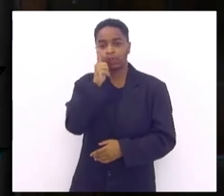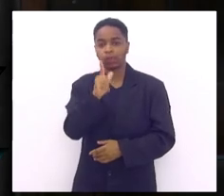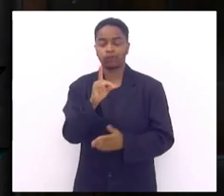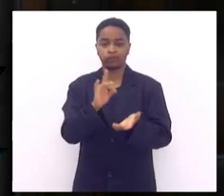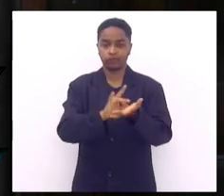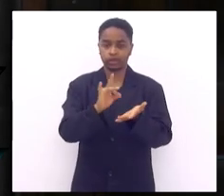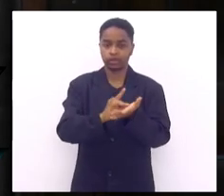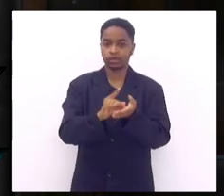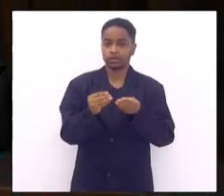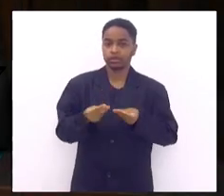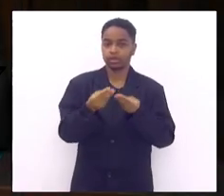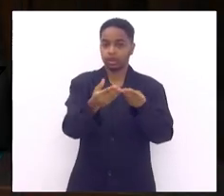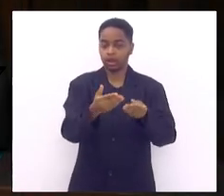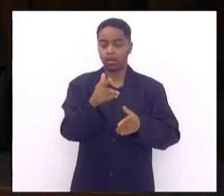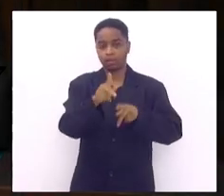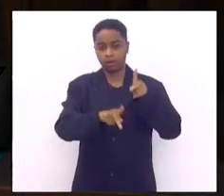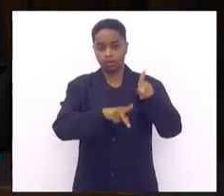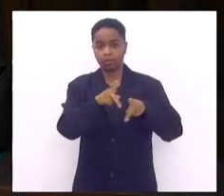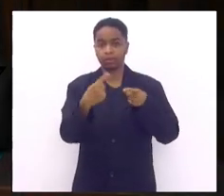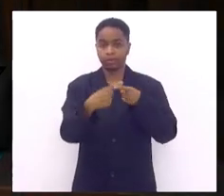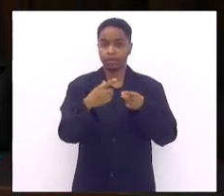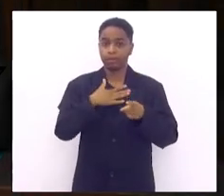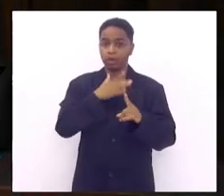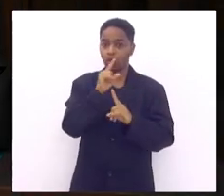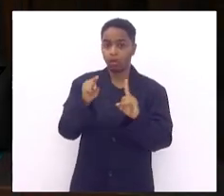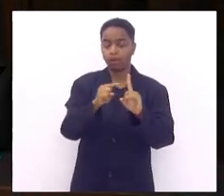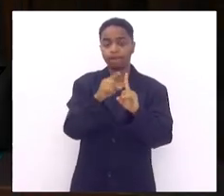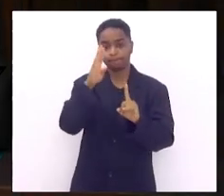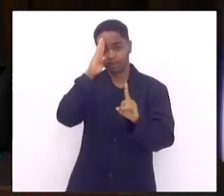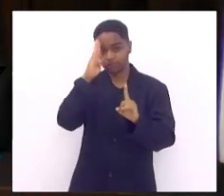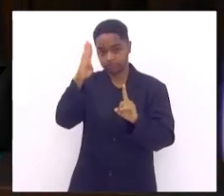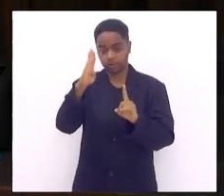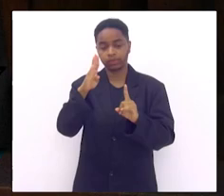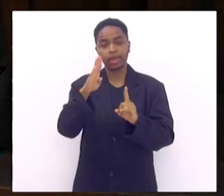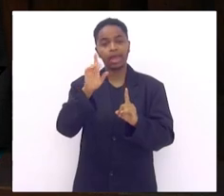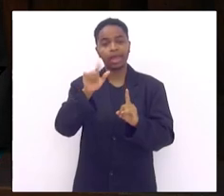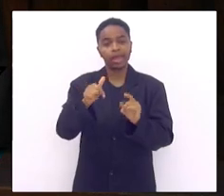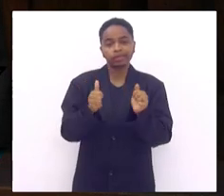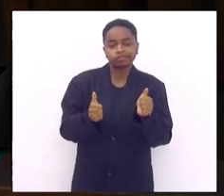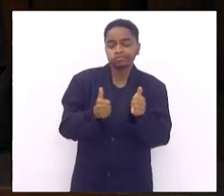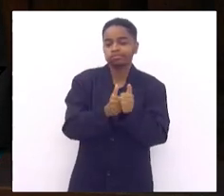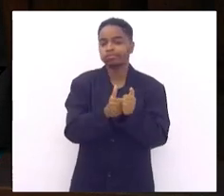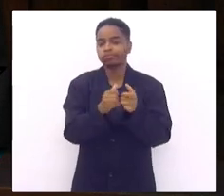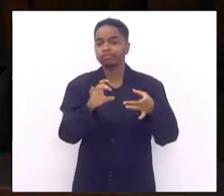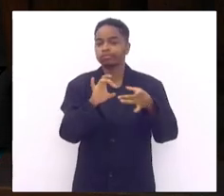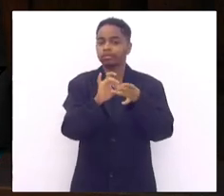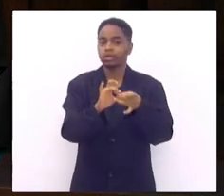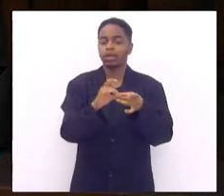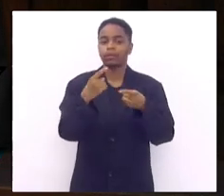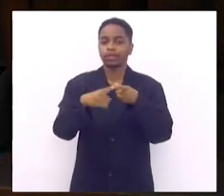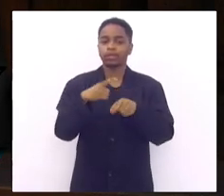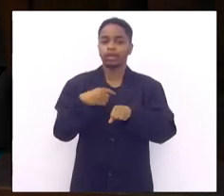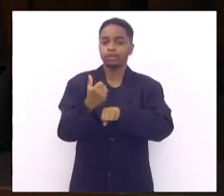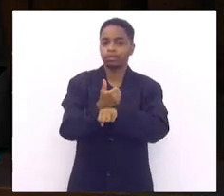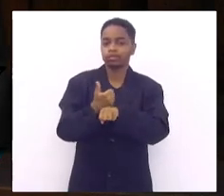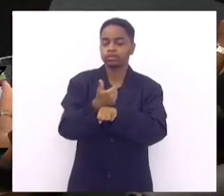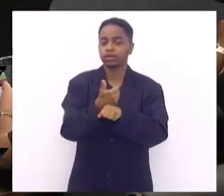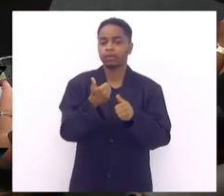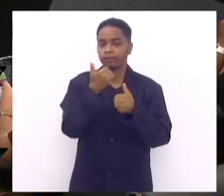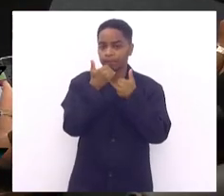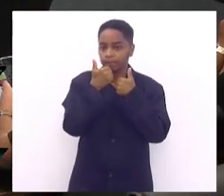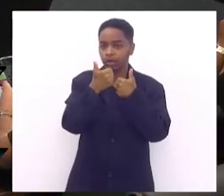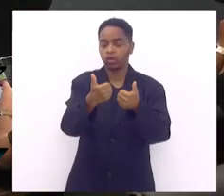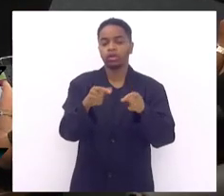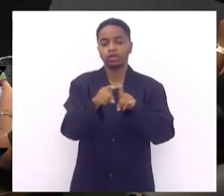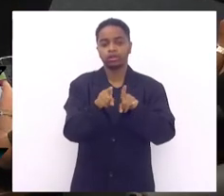entrega para a população que é o meu principal objetivo fica mais próxima com profissionais tão bons quanto a doutora que é uma honra ter você aqui